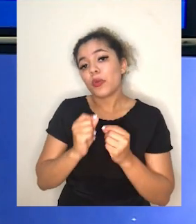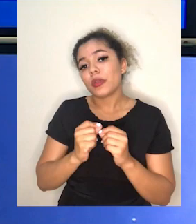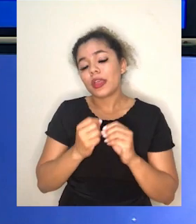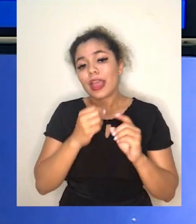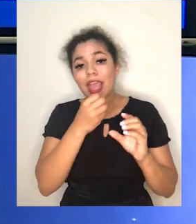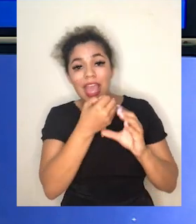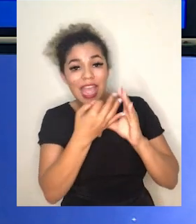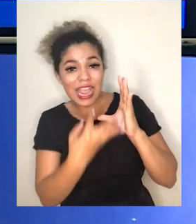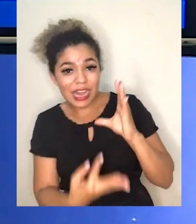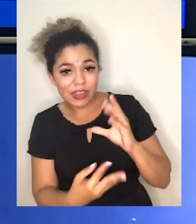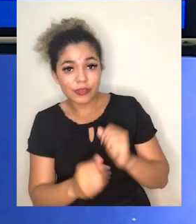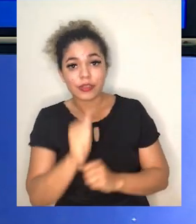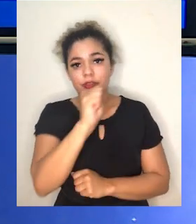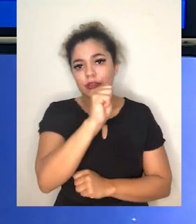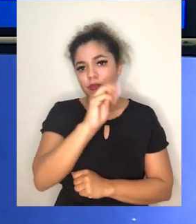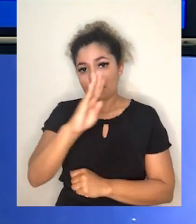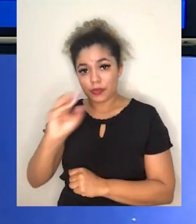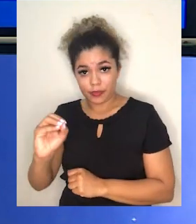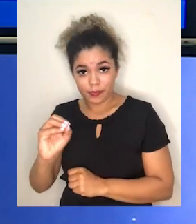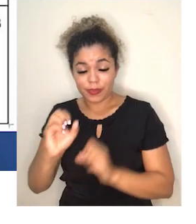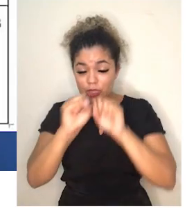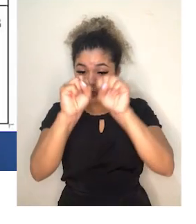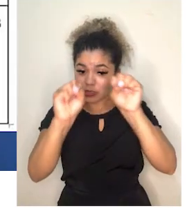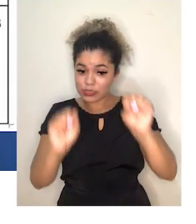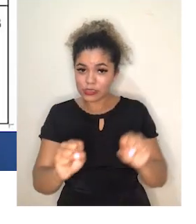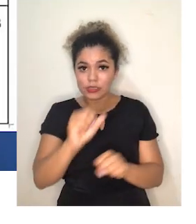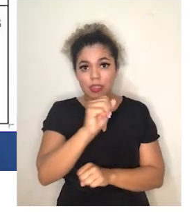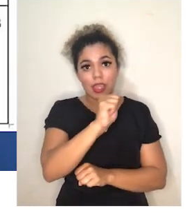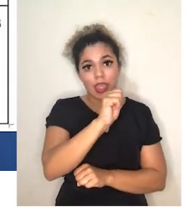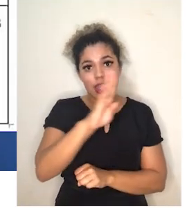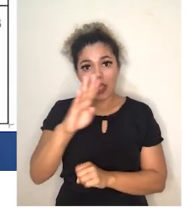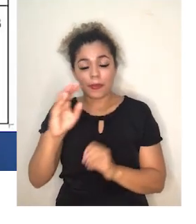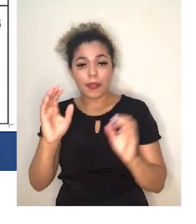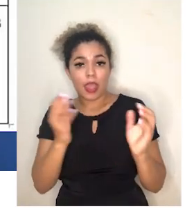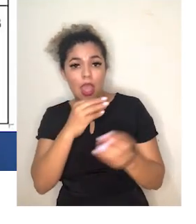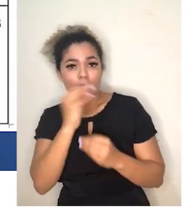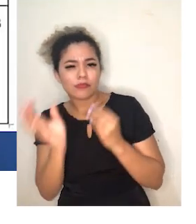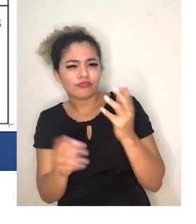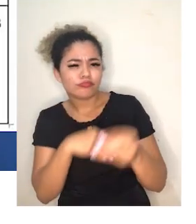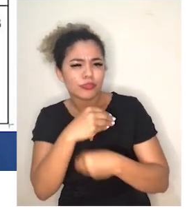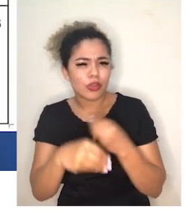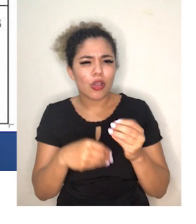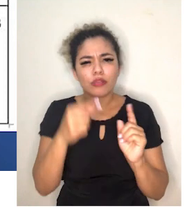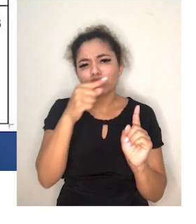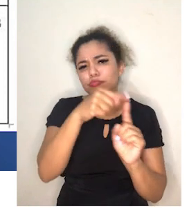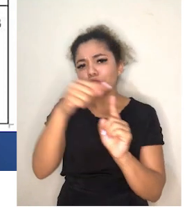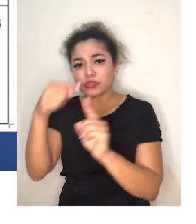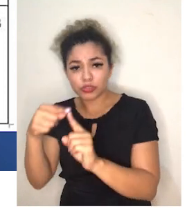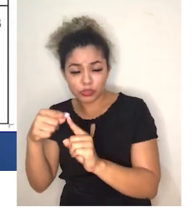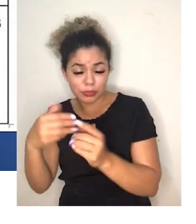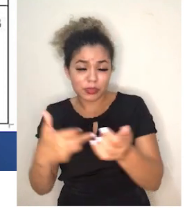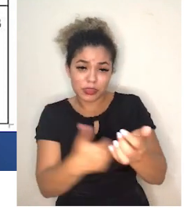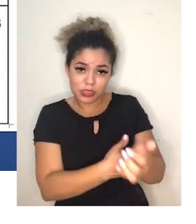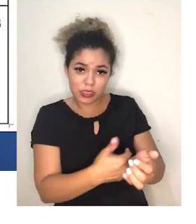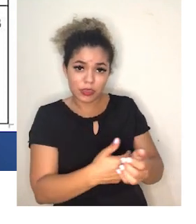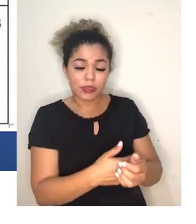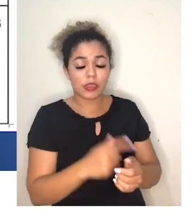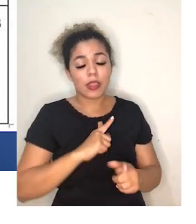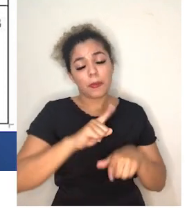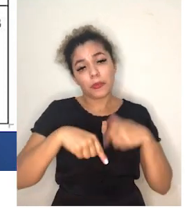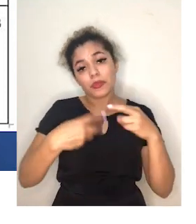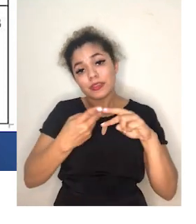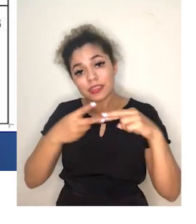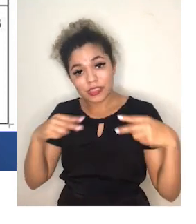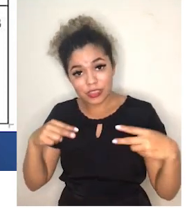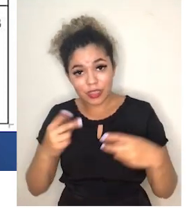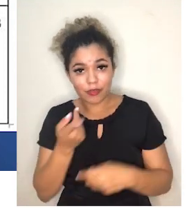de classificação do sistema BO. O sistema BO é o agrupamento dessa tipagem sanguínea a partir dos genes. Vamos